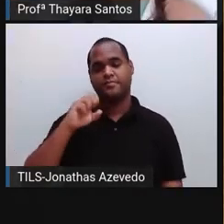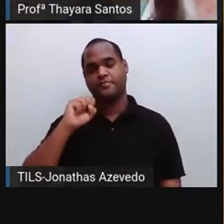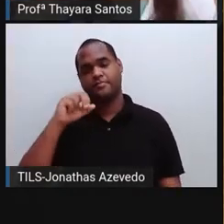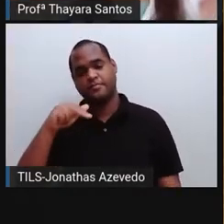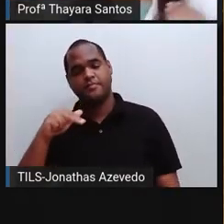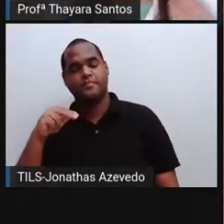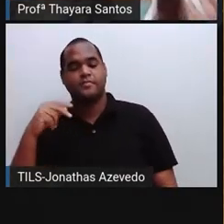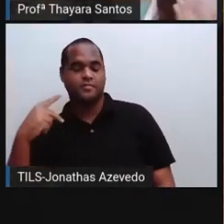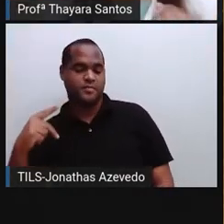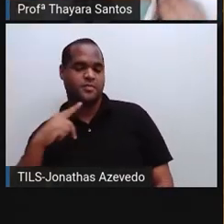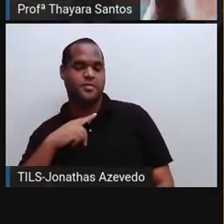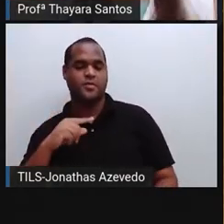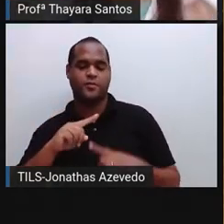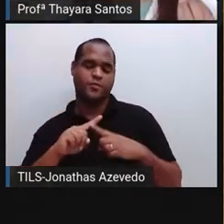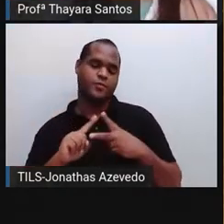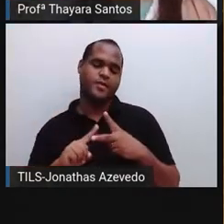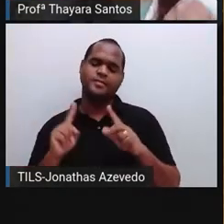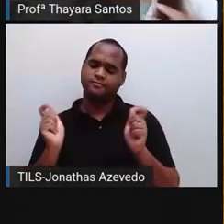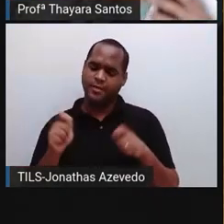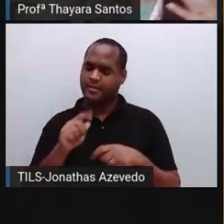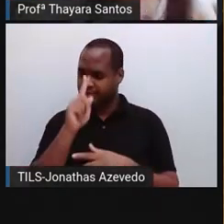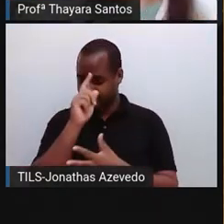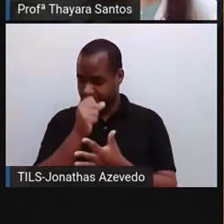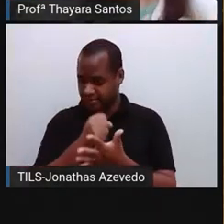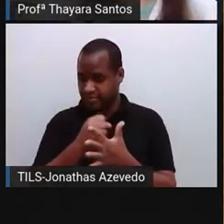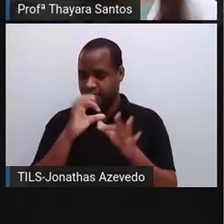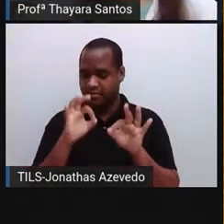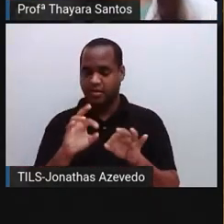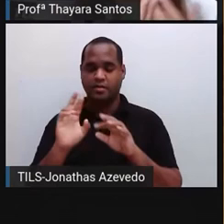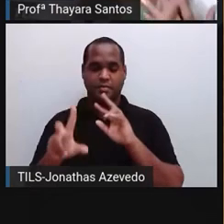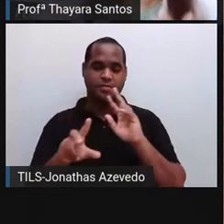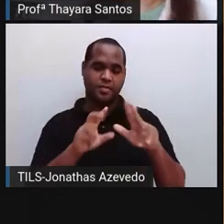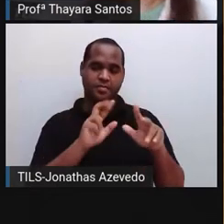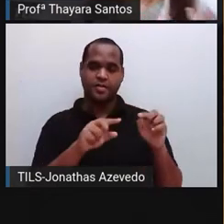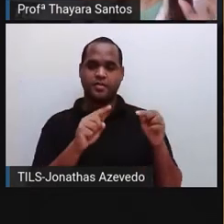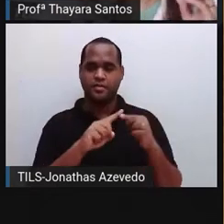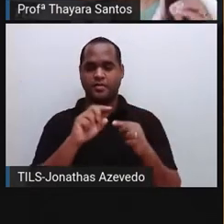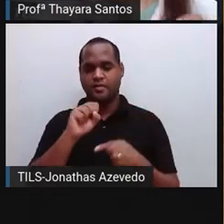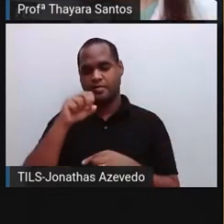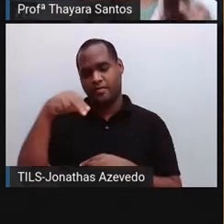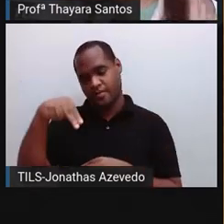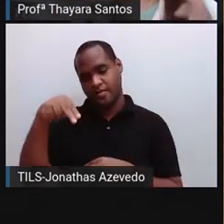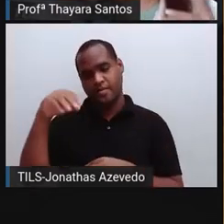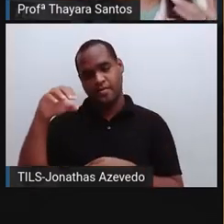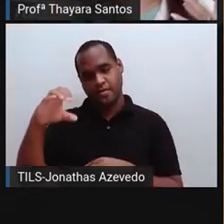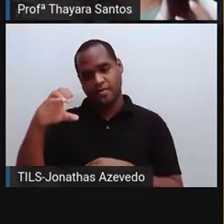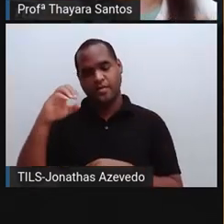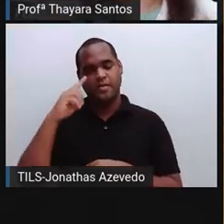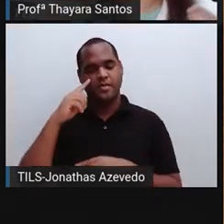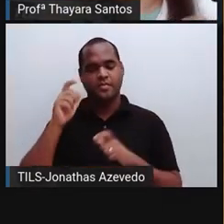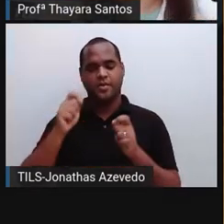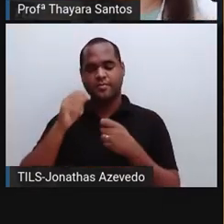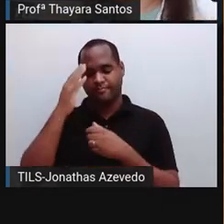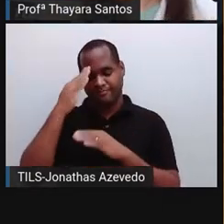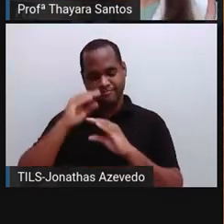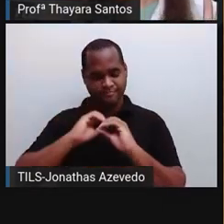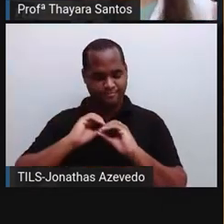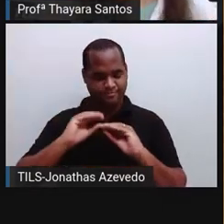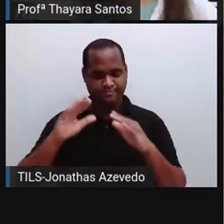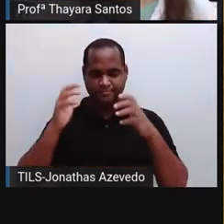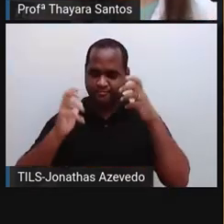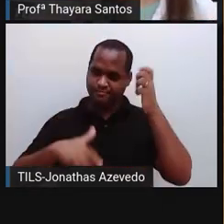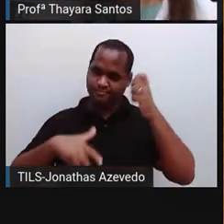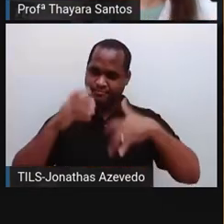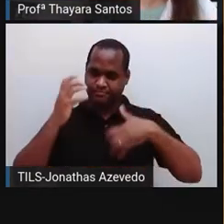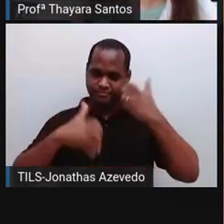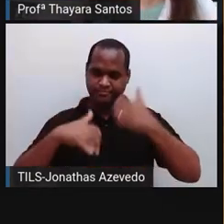porque os dois têm ações diferentes, como a gente já viu. O sistema nervoso central é ele que vai interpretar a mensagem. O sistema